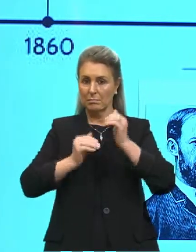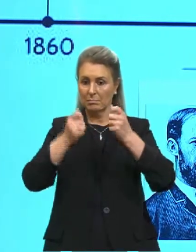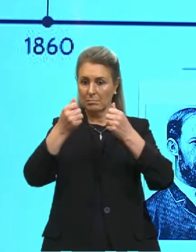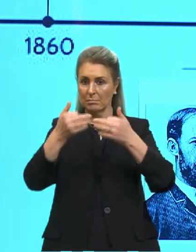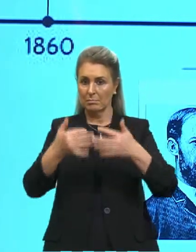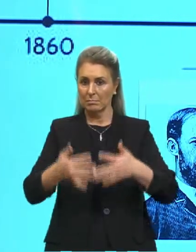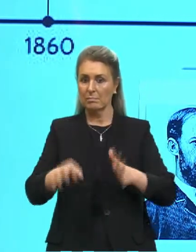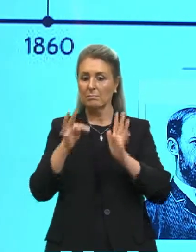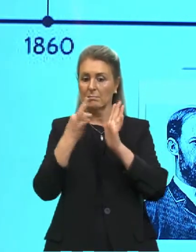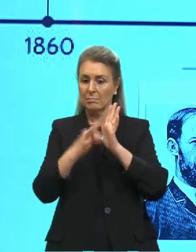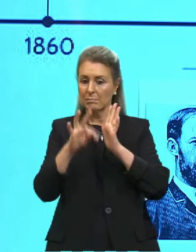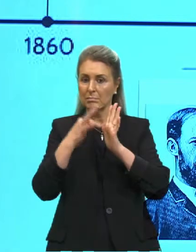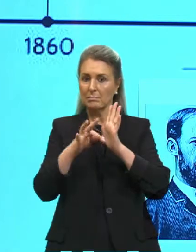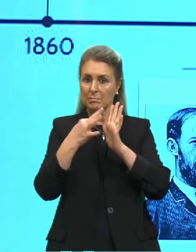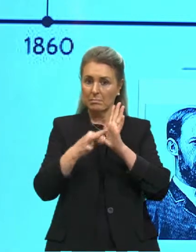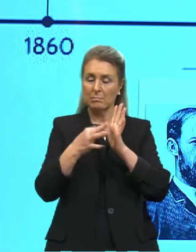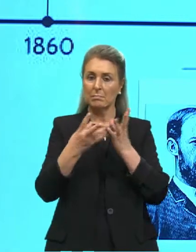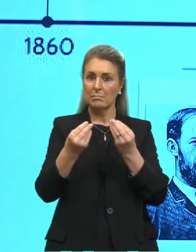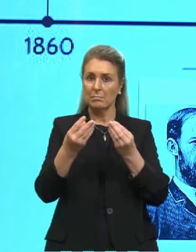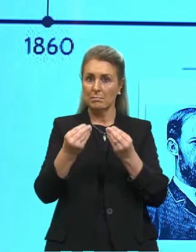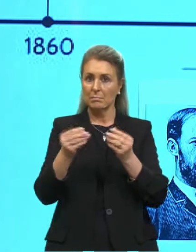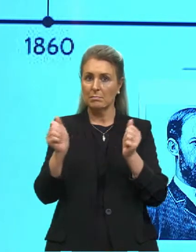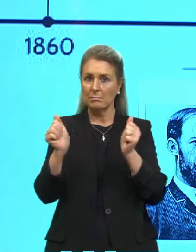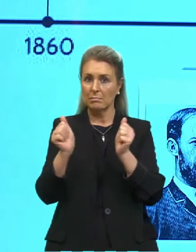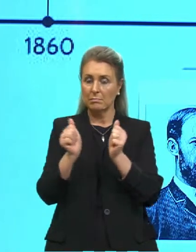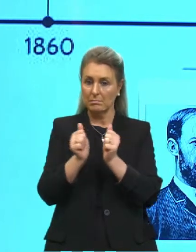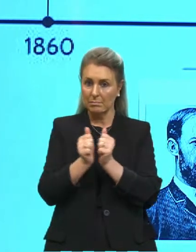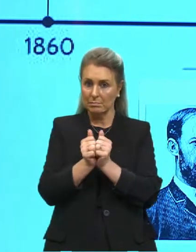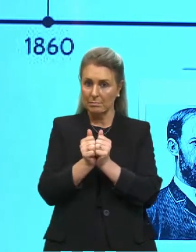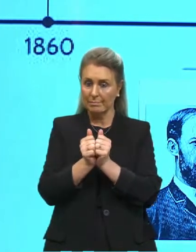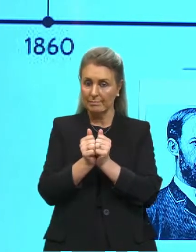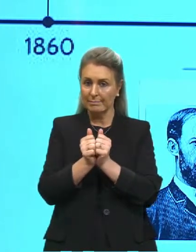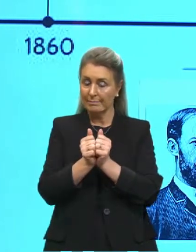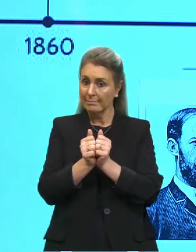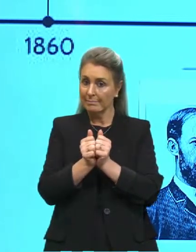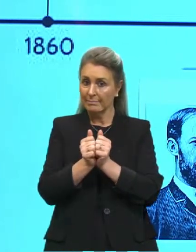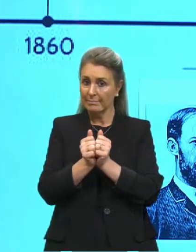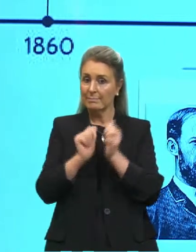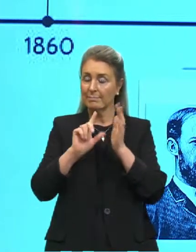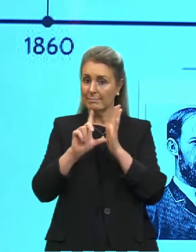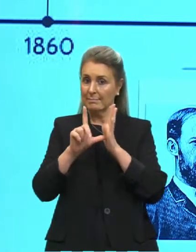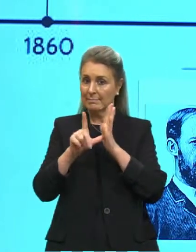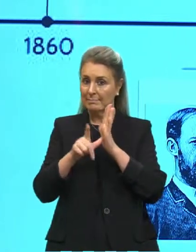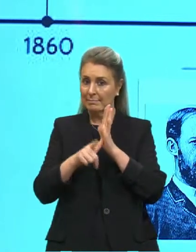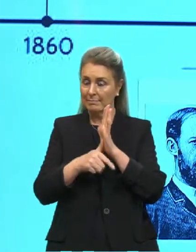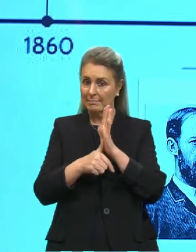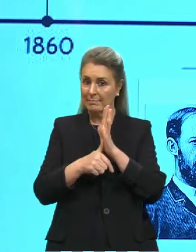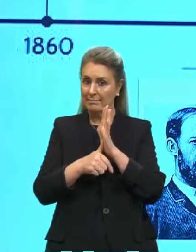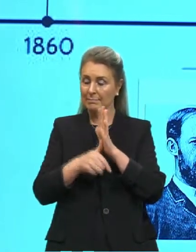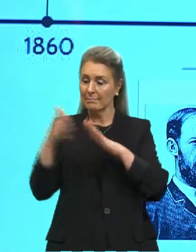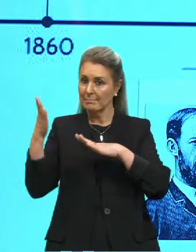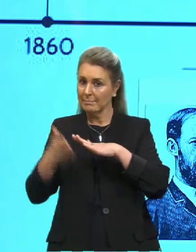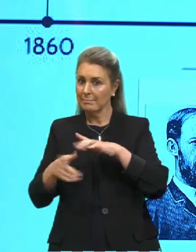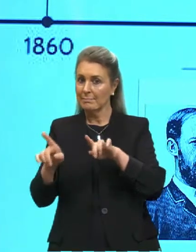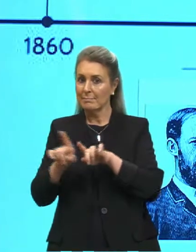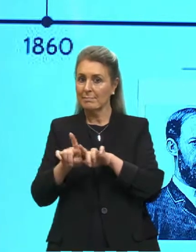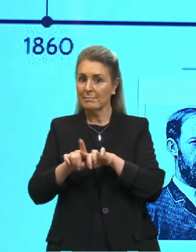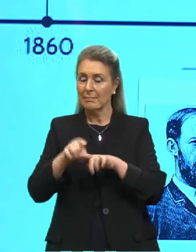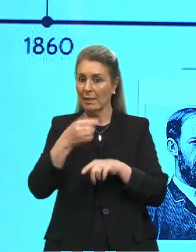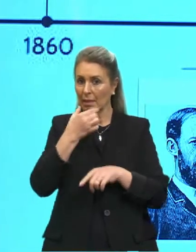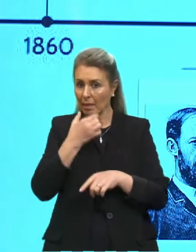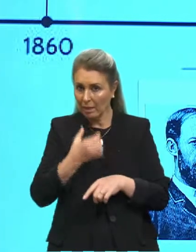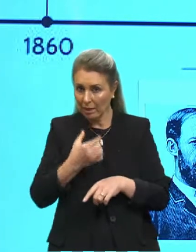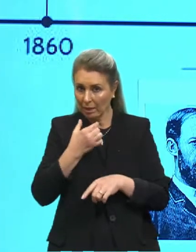explicar, a teorizar isso. E junto com ele, são contemporâneos também, Albert Einstein,